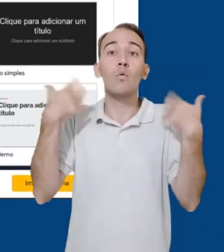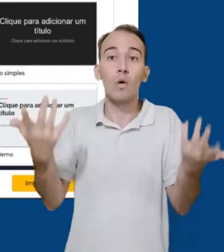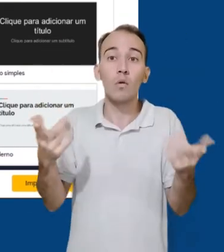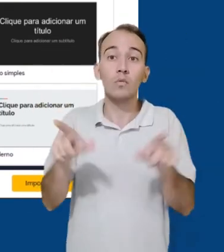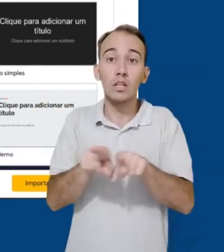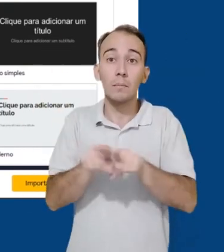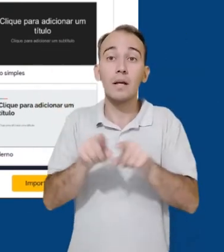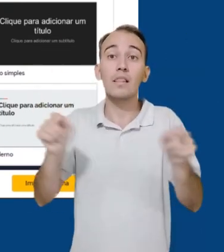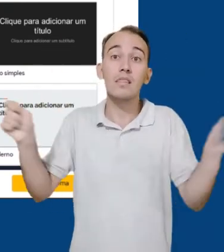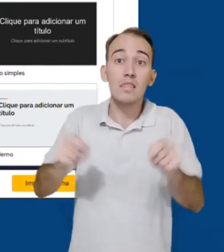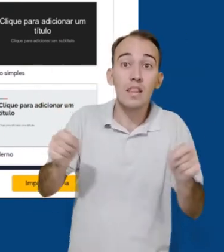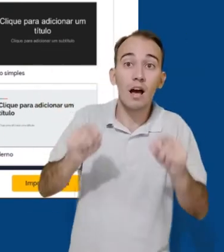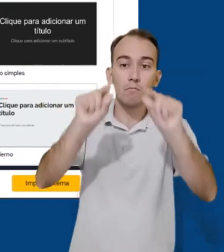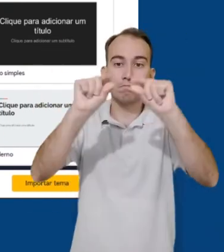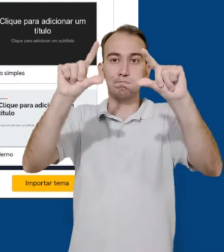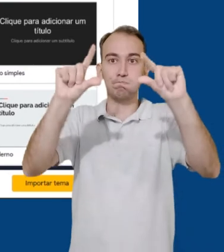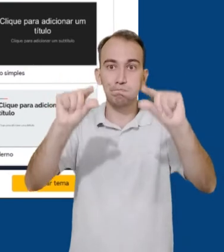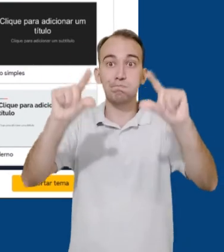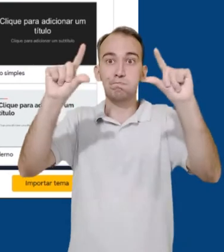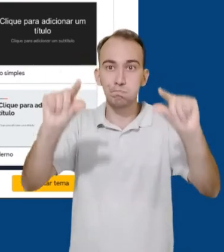e o tipo de linha.